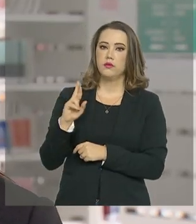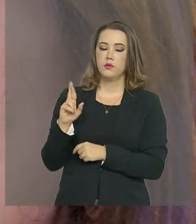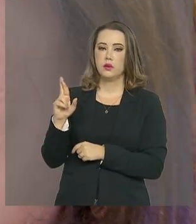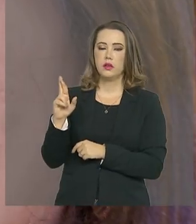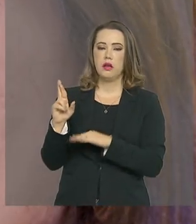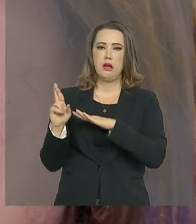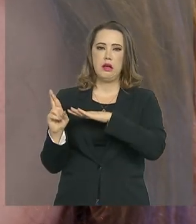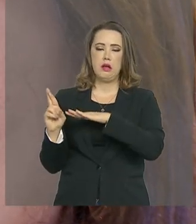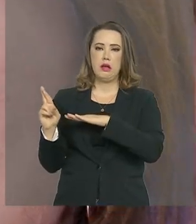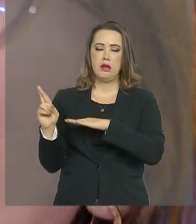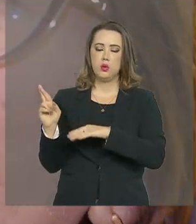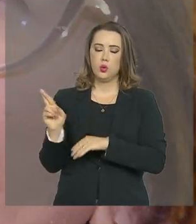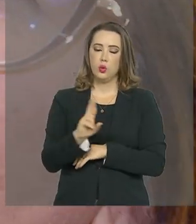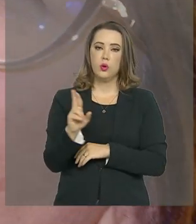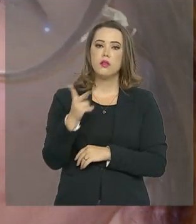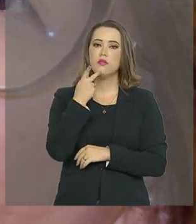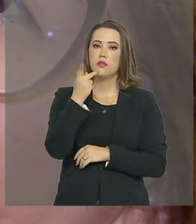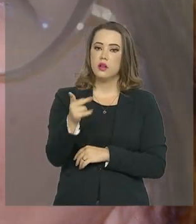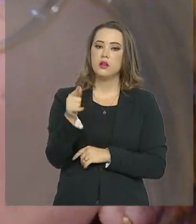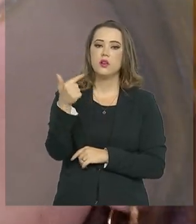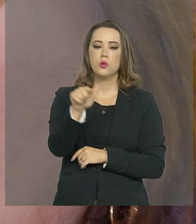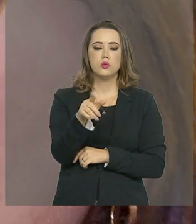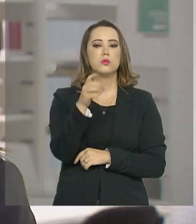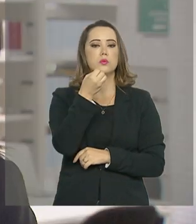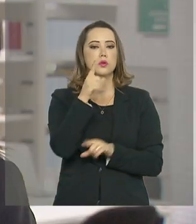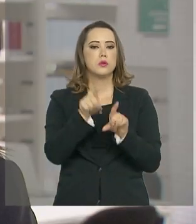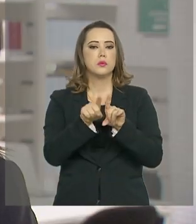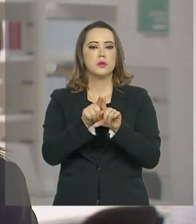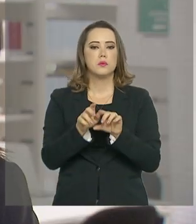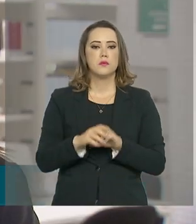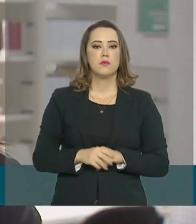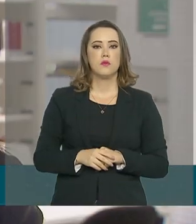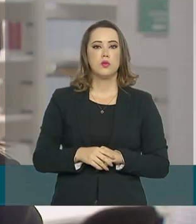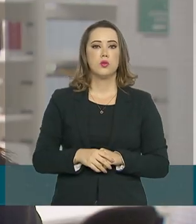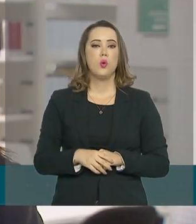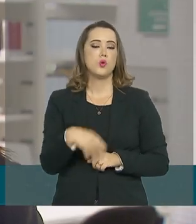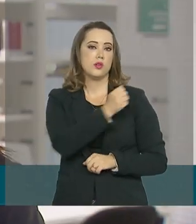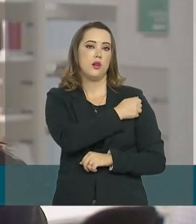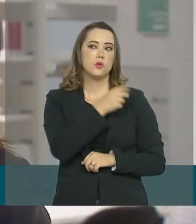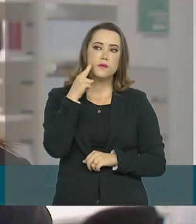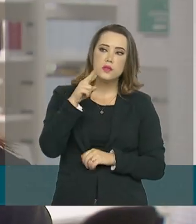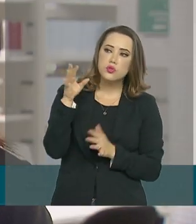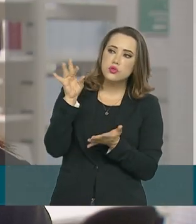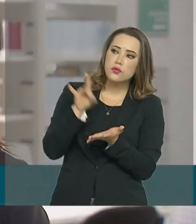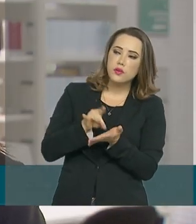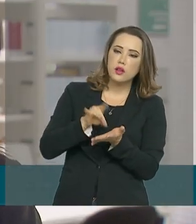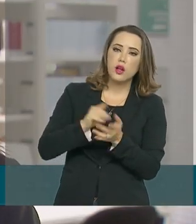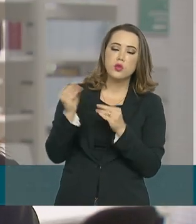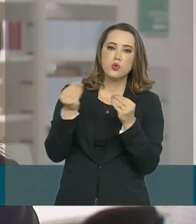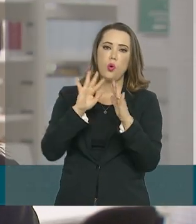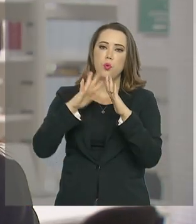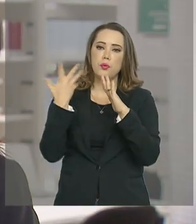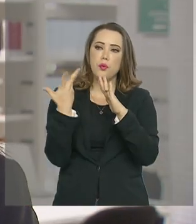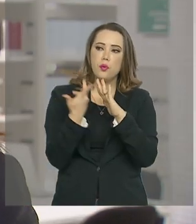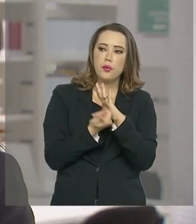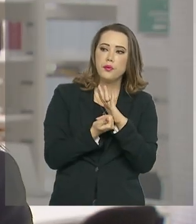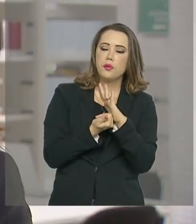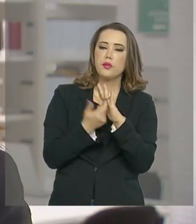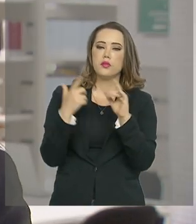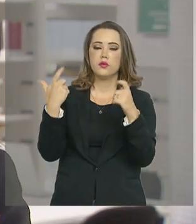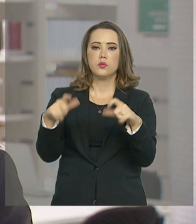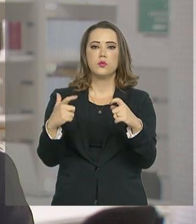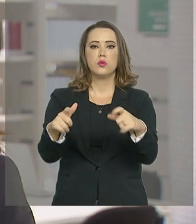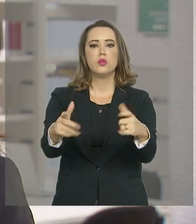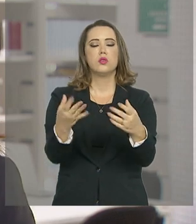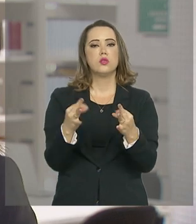Brasília acredita em outros benefícios. Os estudantes poderão ver na prática uma instalação de uma